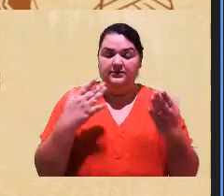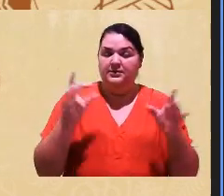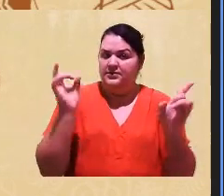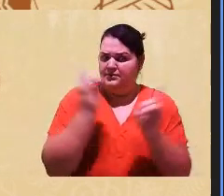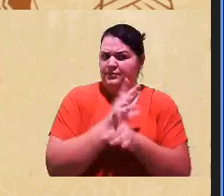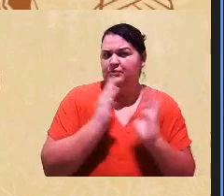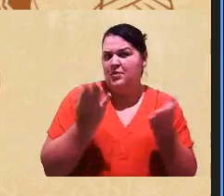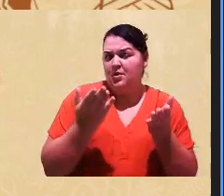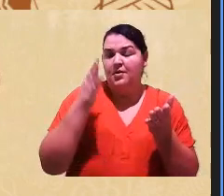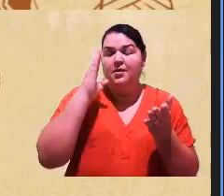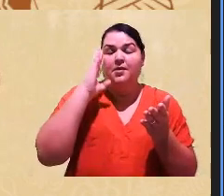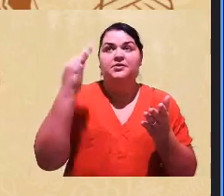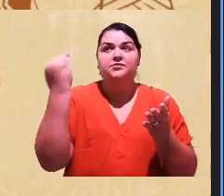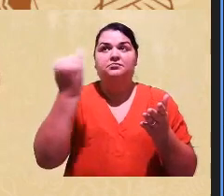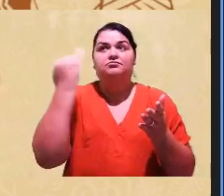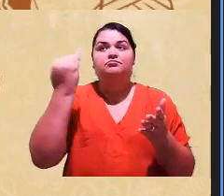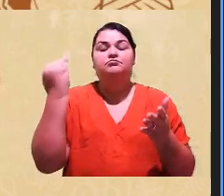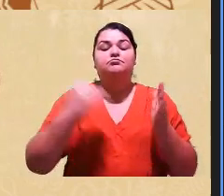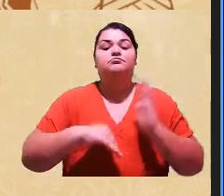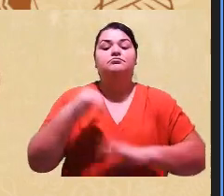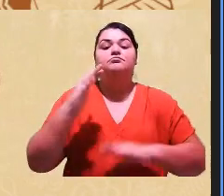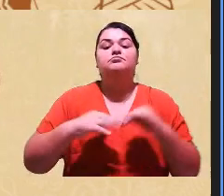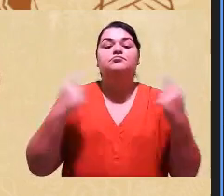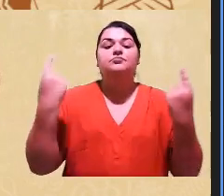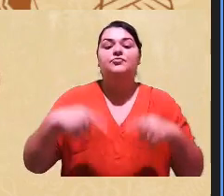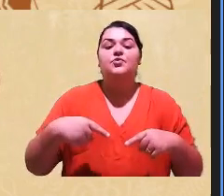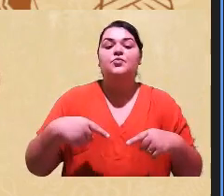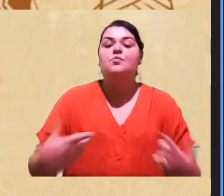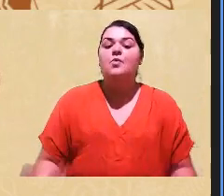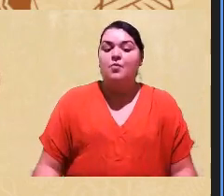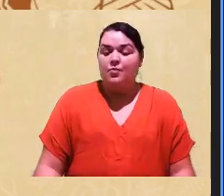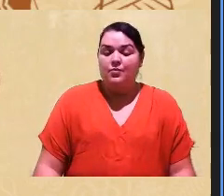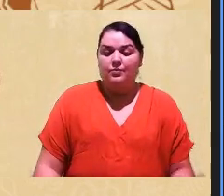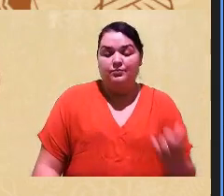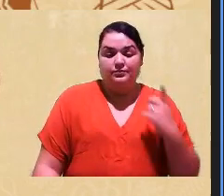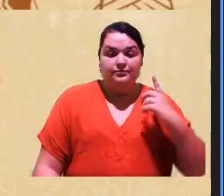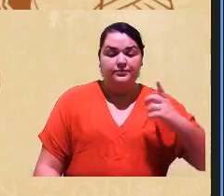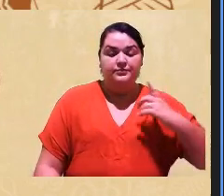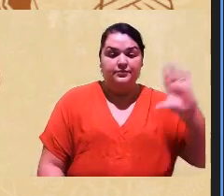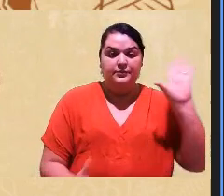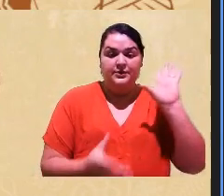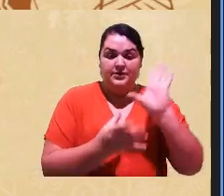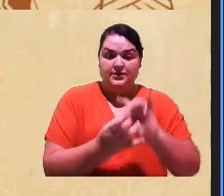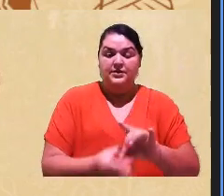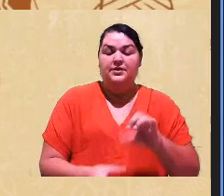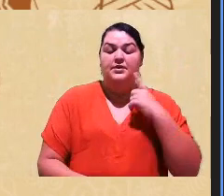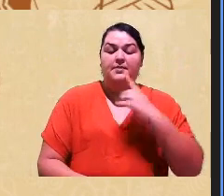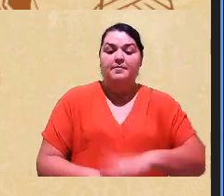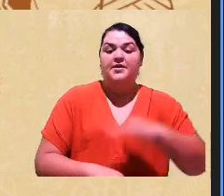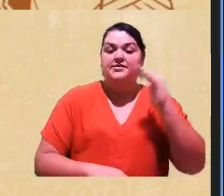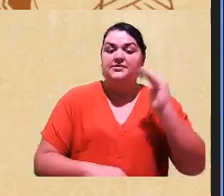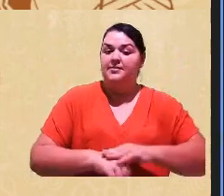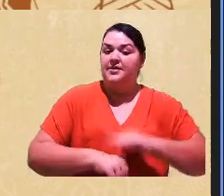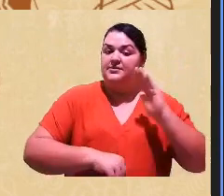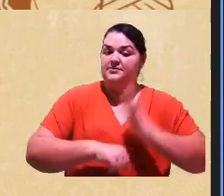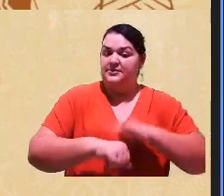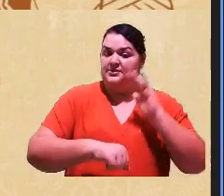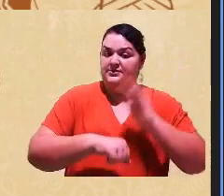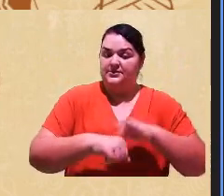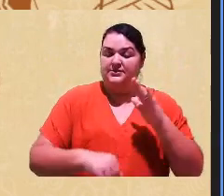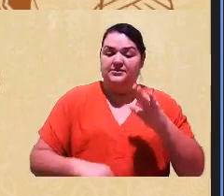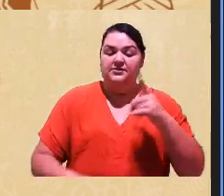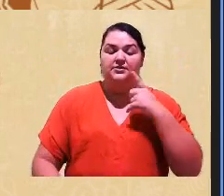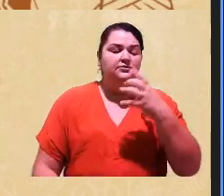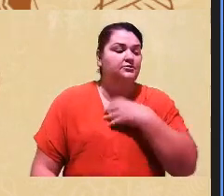foi o principal desafio? E aí eu estou ali sistematizando o vai aparecendo mais. Como as pessoas vão se sentir?